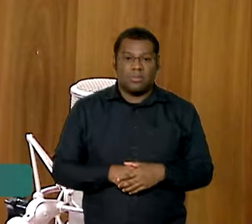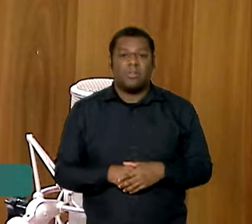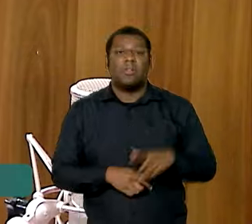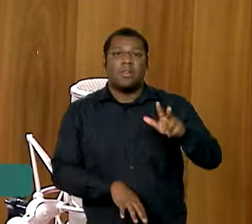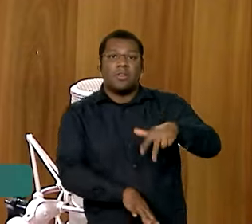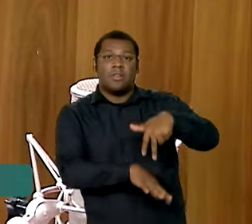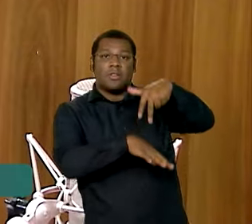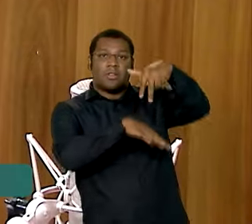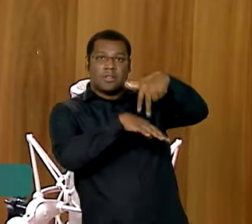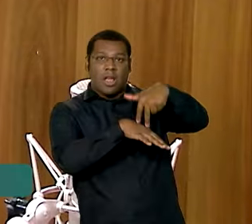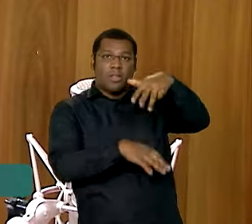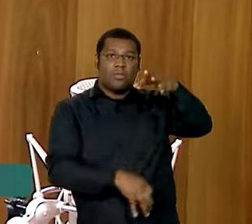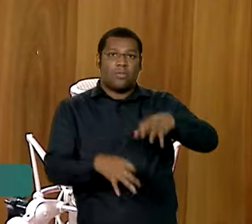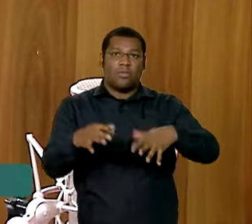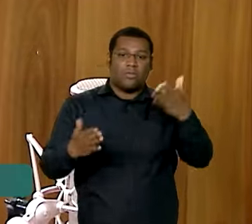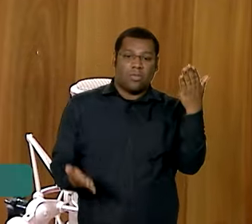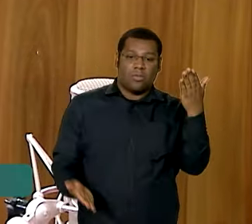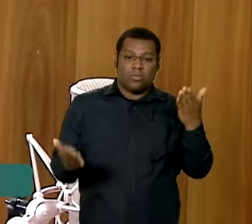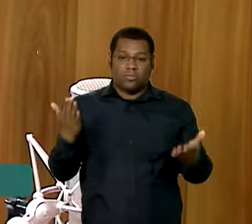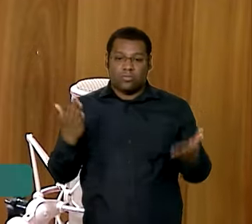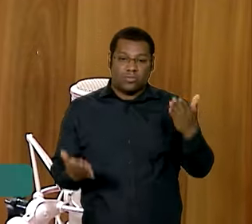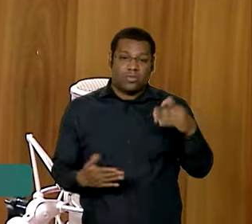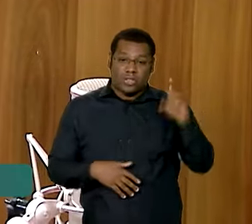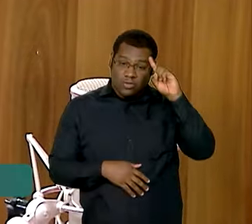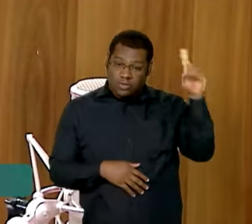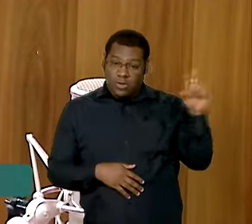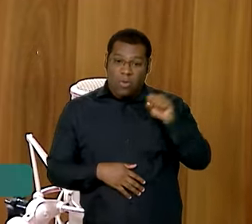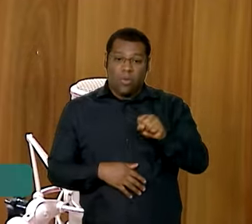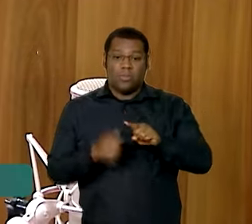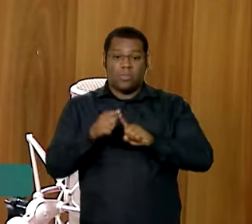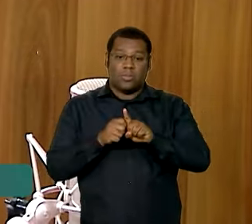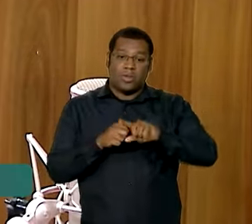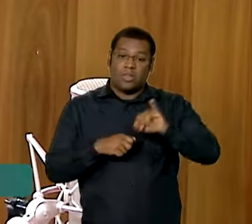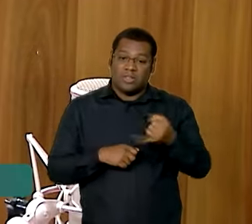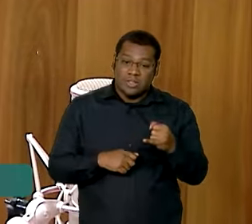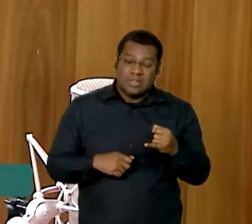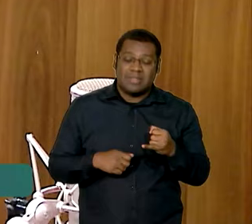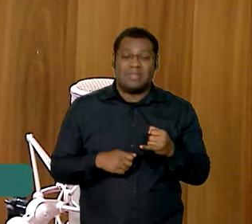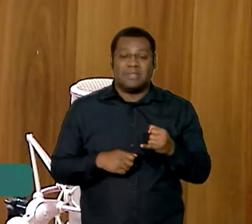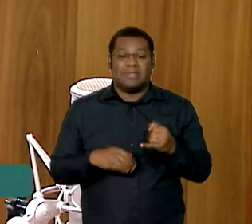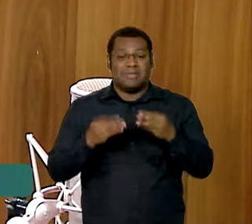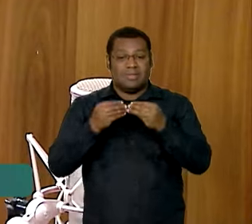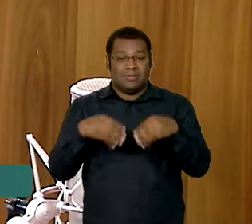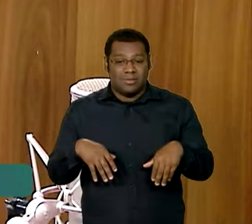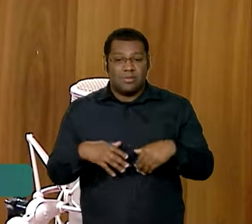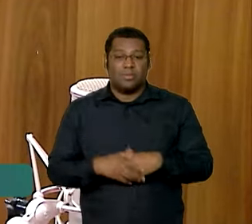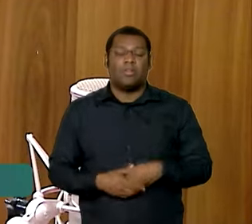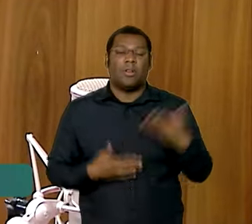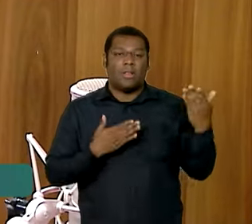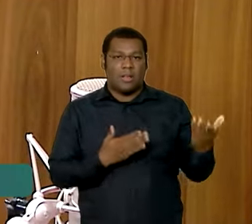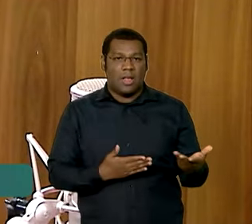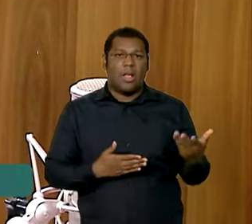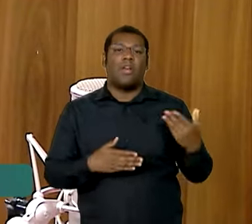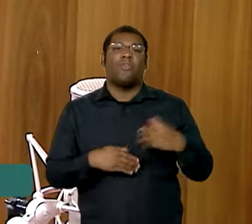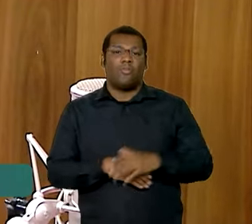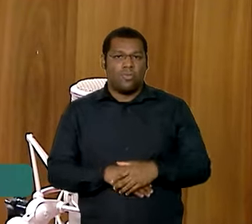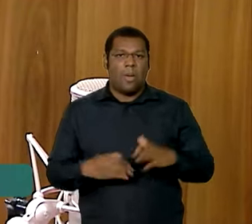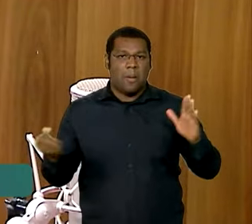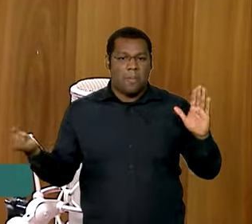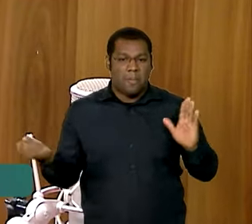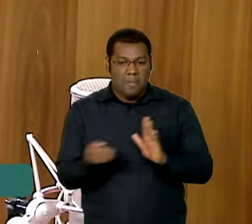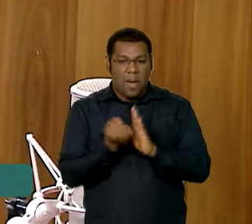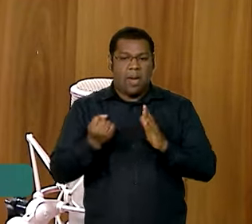Justiça, também é importante lembrar que foi danificada no 8 de janeiro, é uma praça que está cheia de símbolos, símbolos da democracia, símbolos da república,